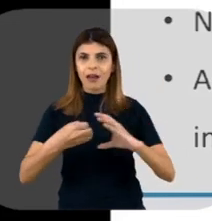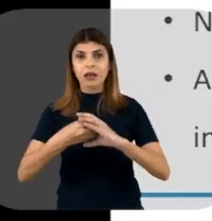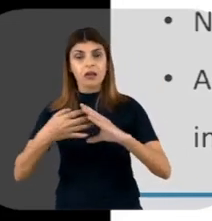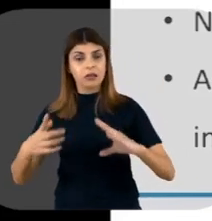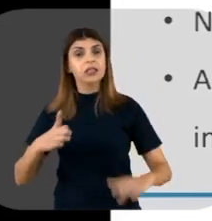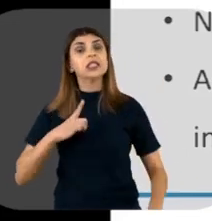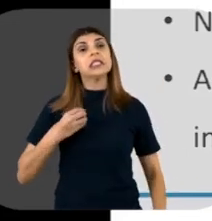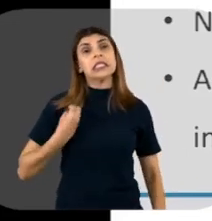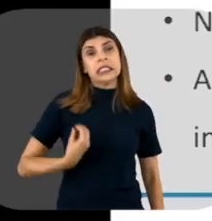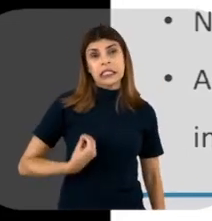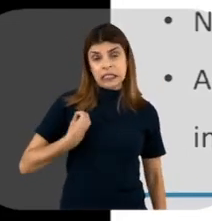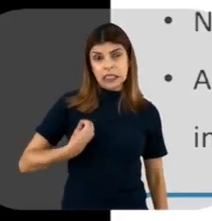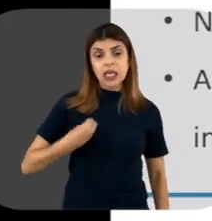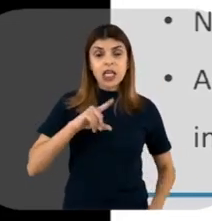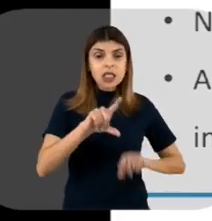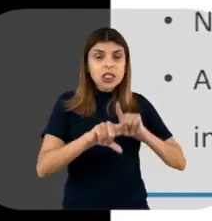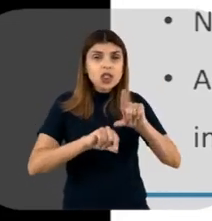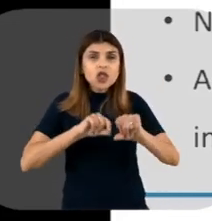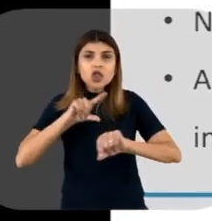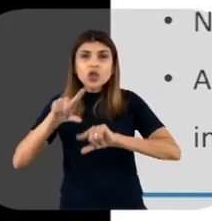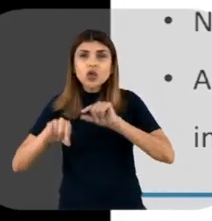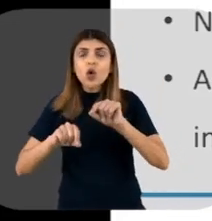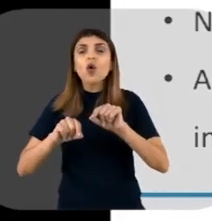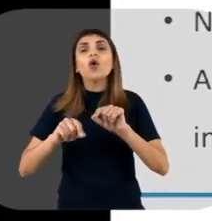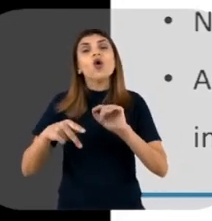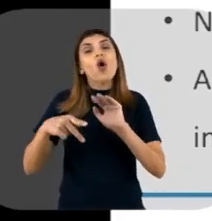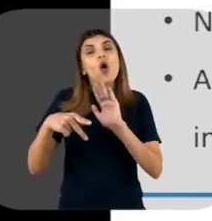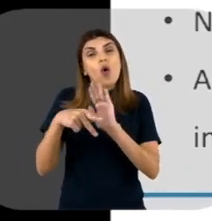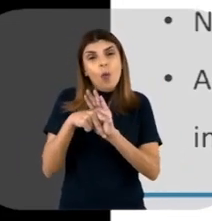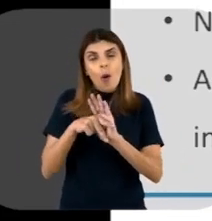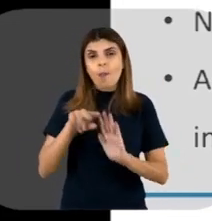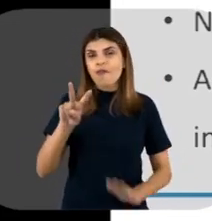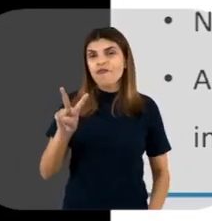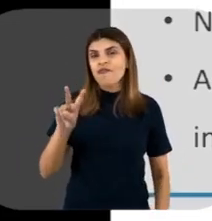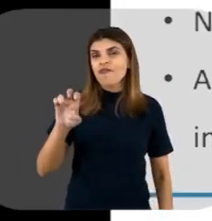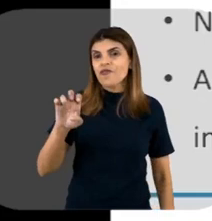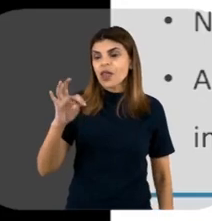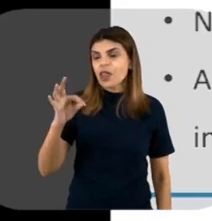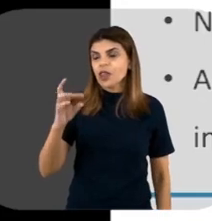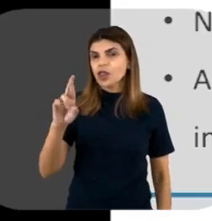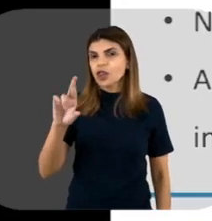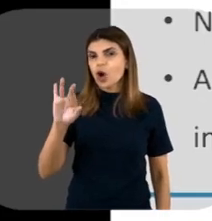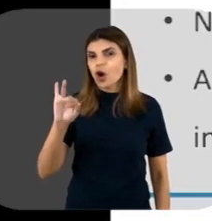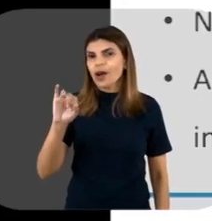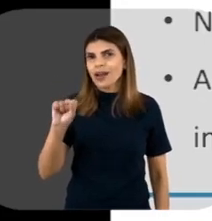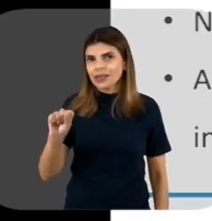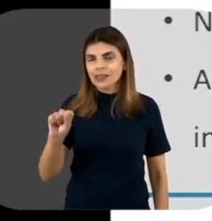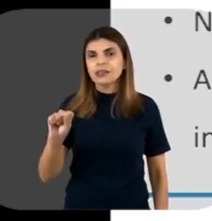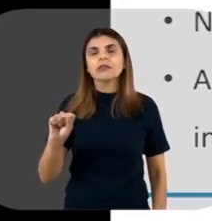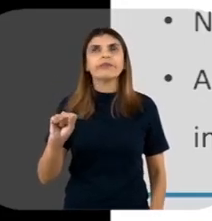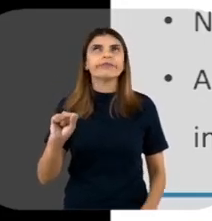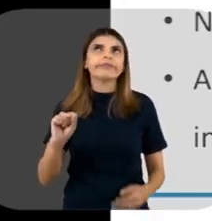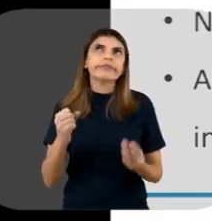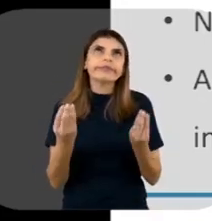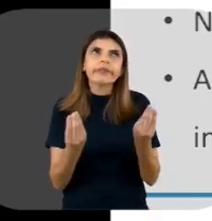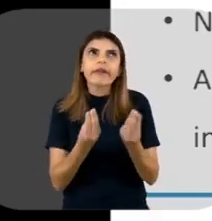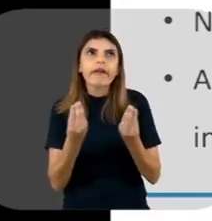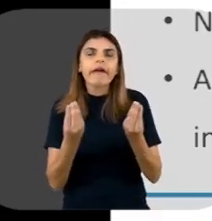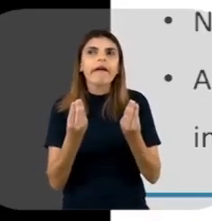Existe uma ampla escolha de vetores plasmidiais. Você tem vetores que são,